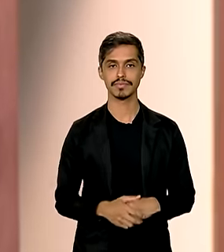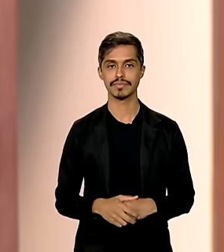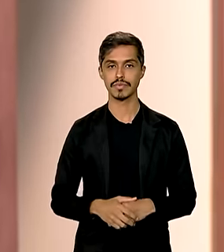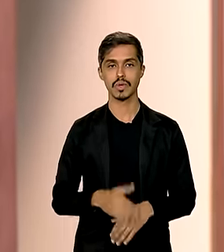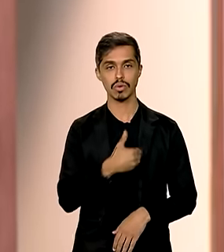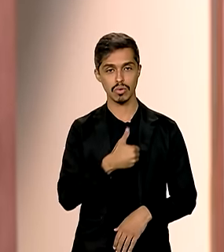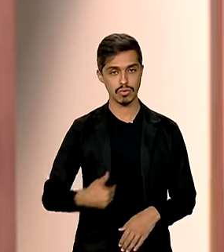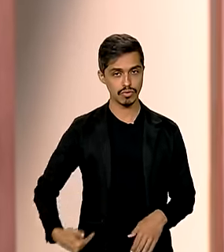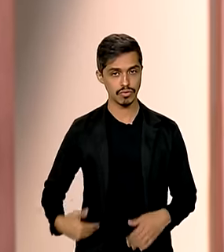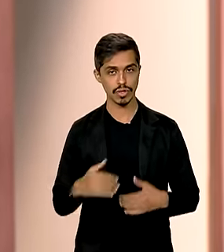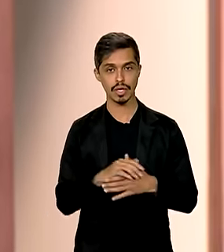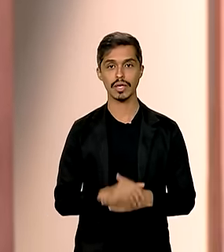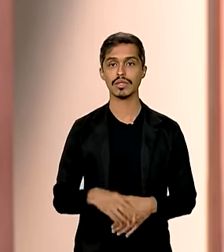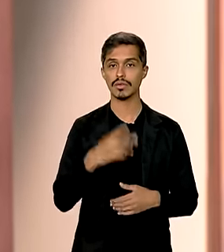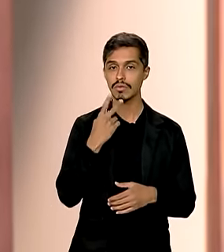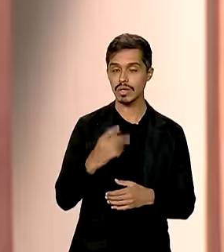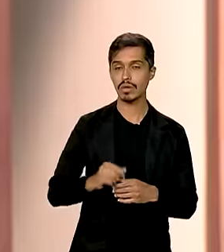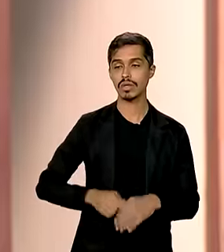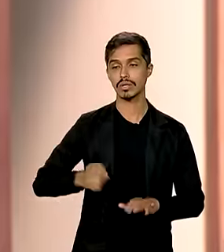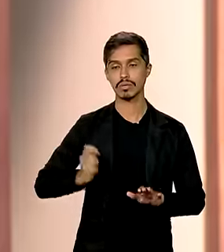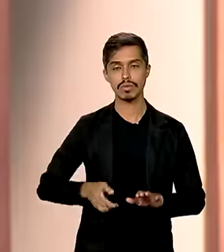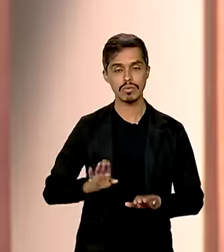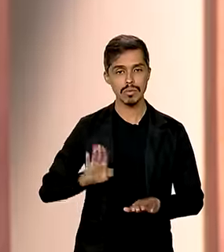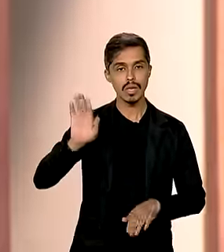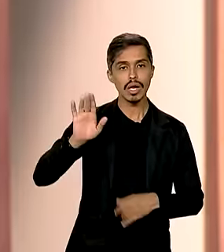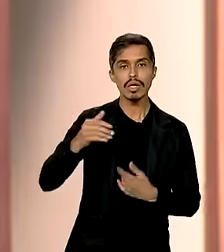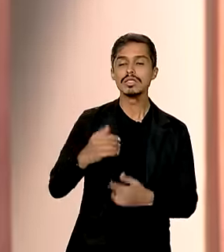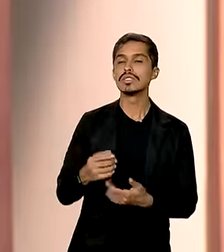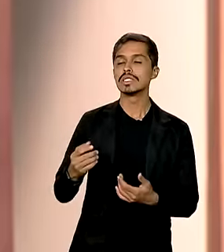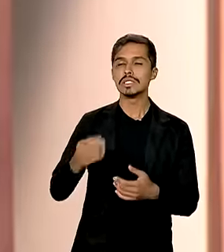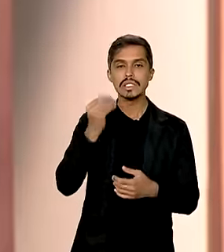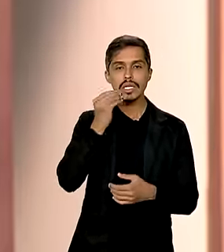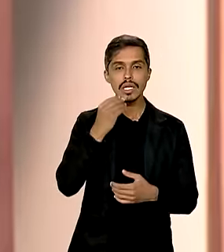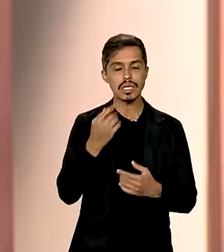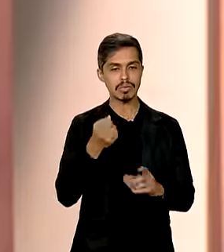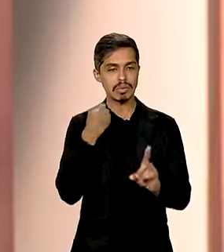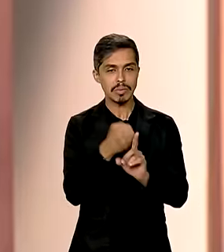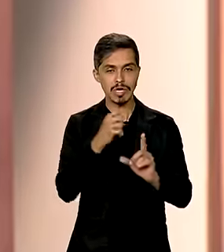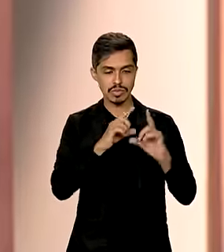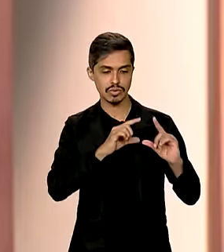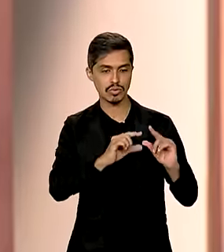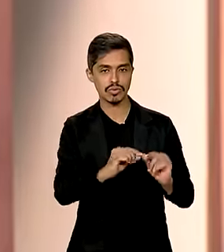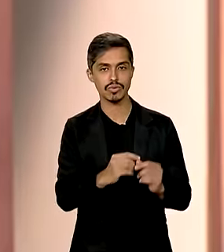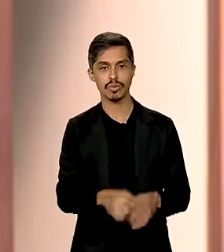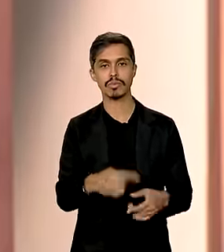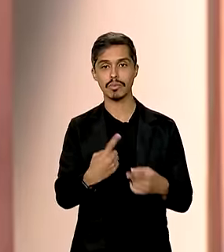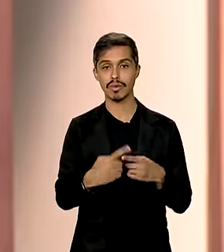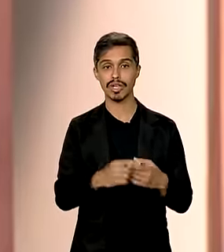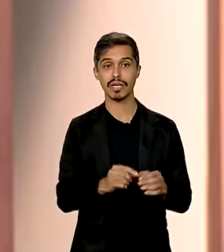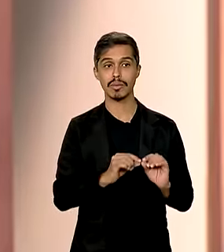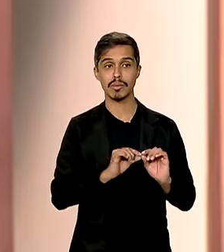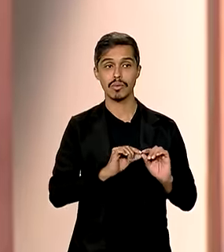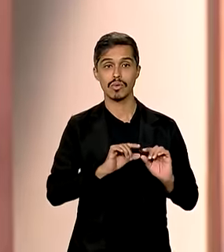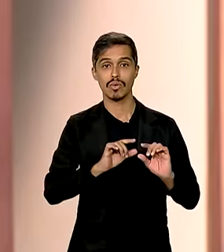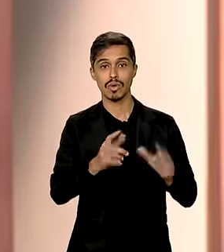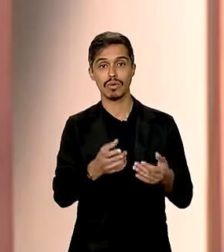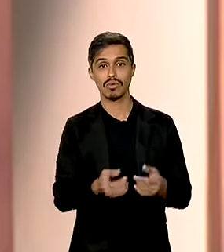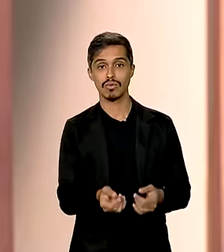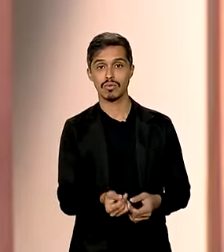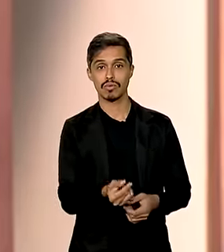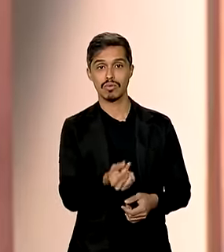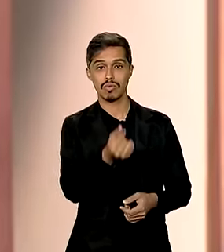com o governo, o leilão foi realizado para diminuir os impactos no preço do produto, que registrou alto após a tragédia